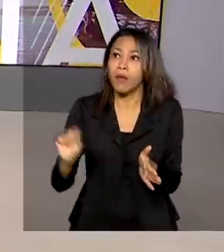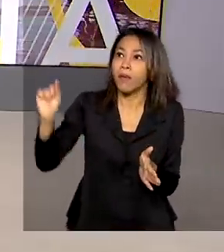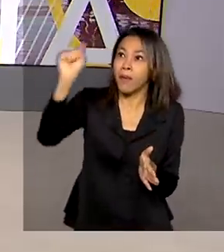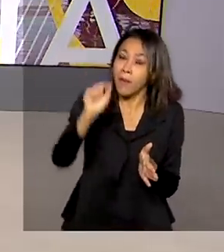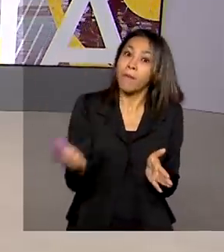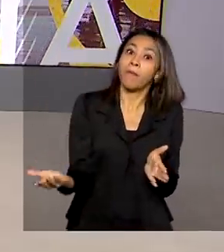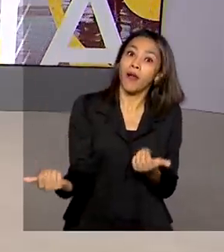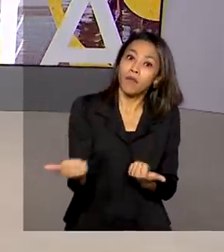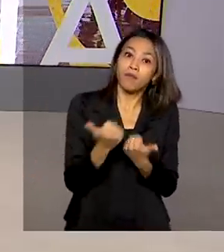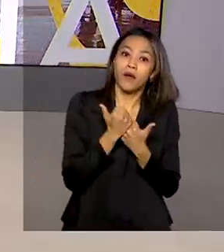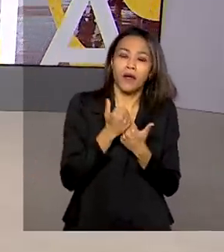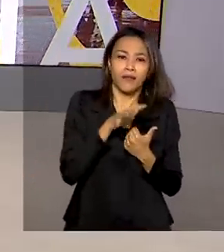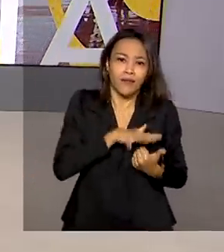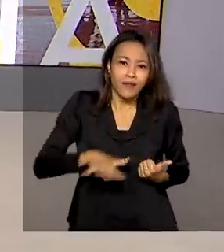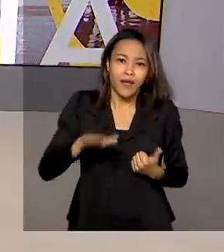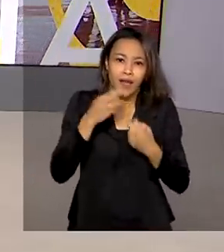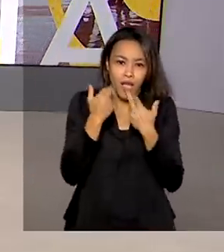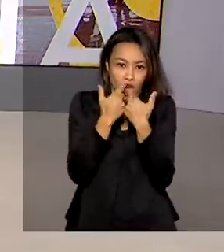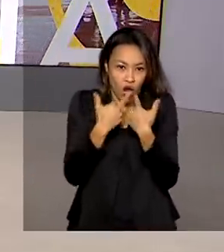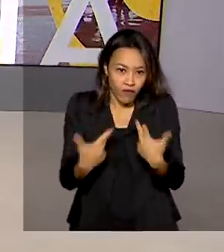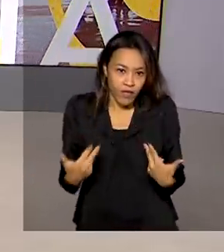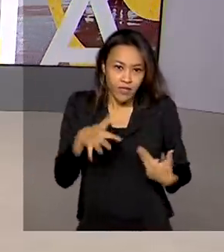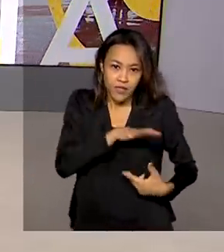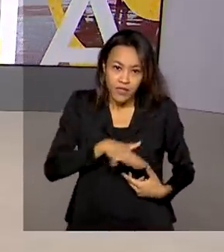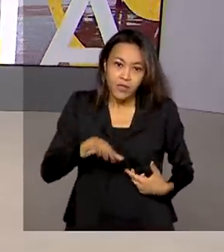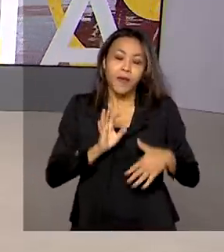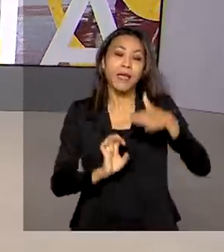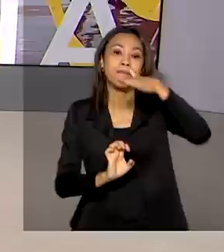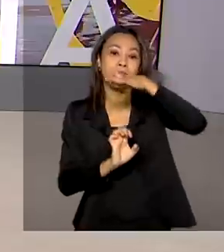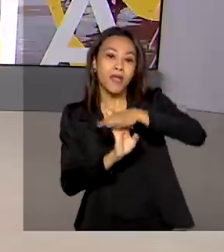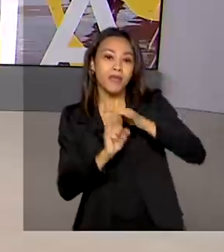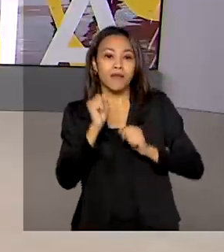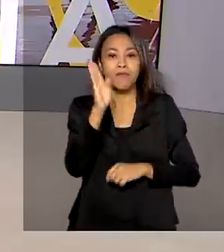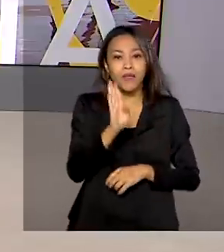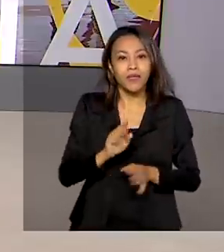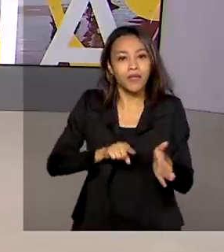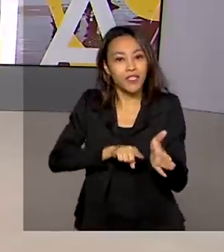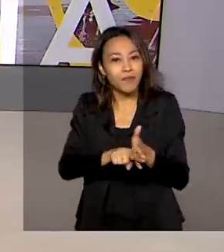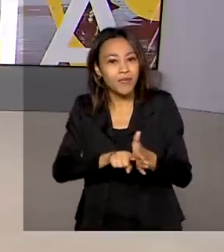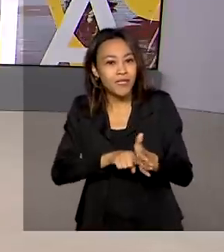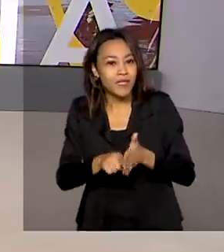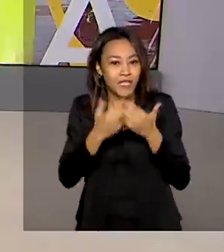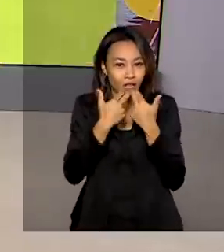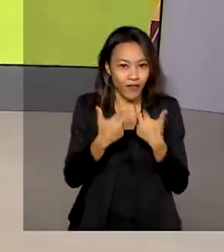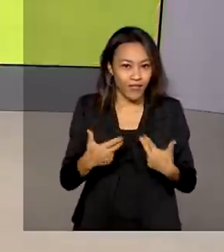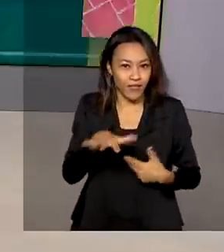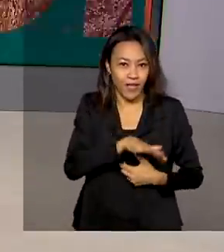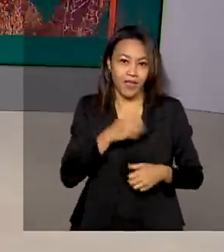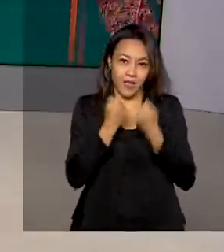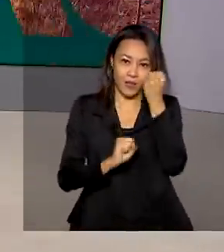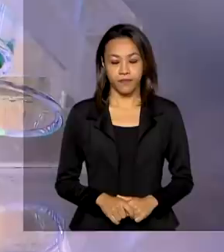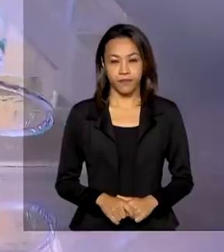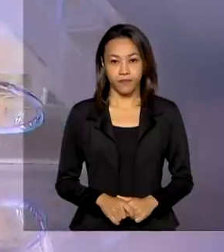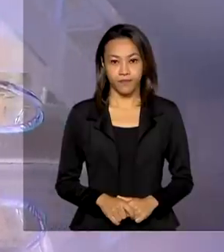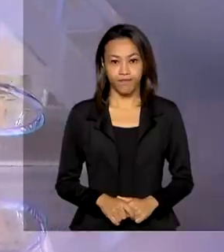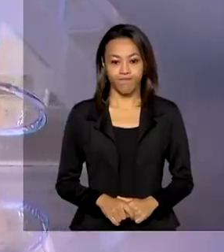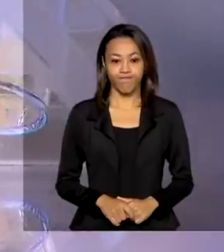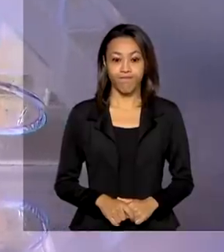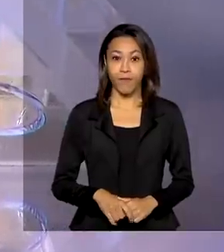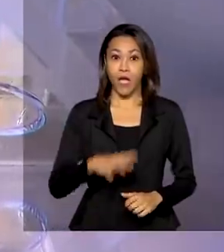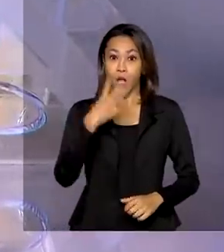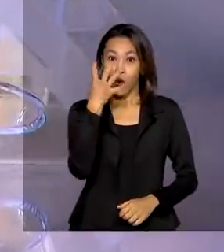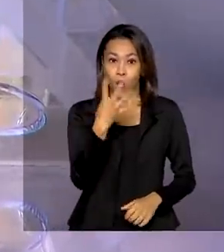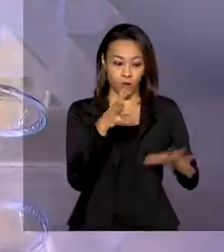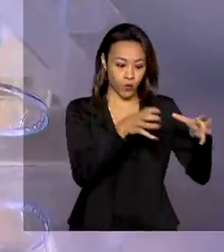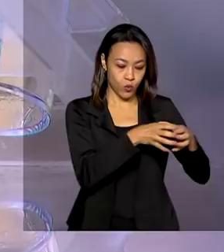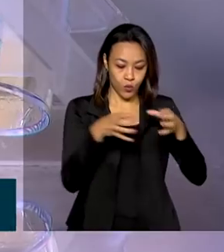unidades de inovação Embrapi, a empresa brasileira de pesquisa e inovação industrial. Quatro grupos